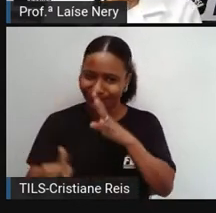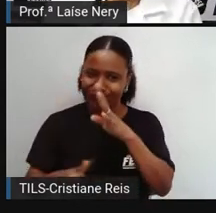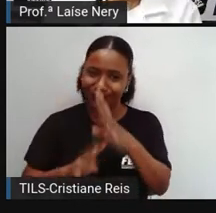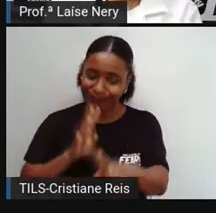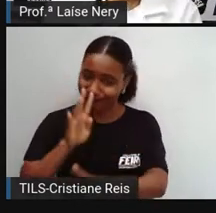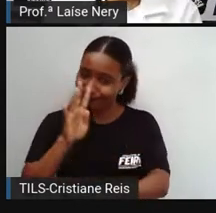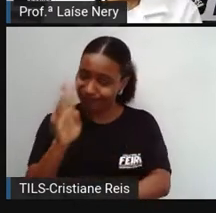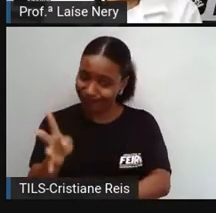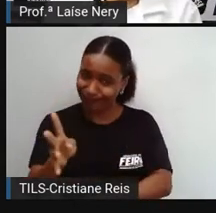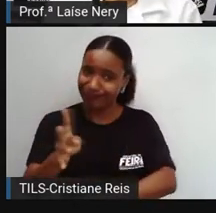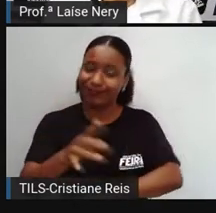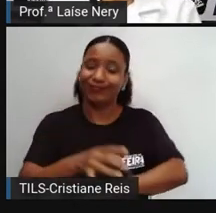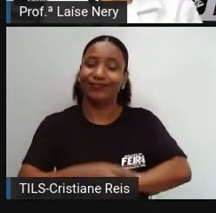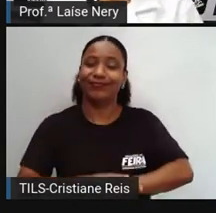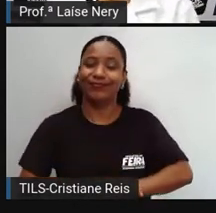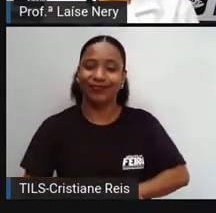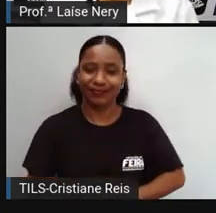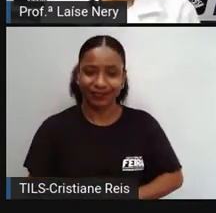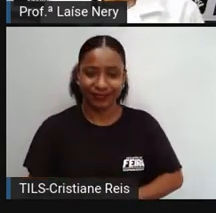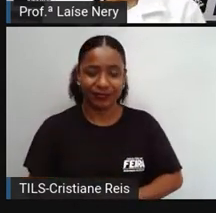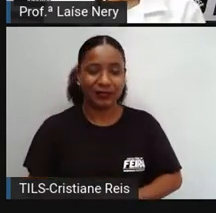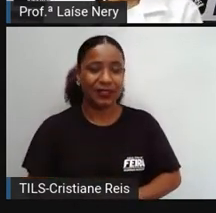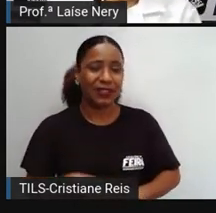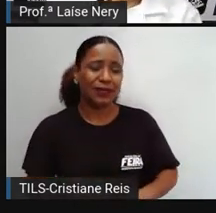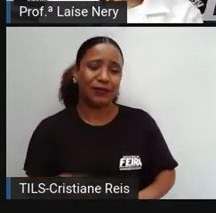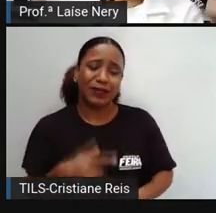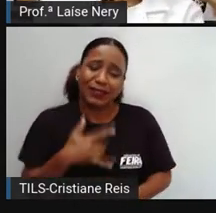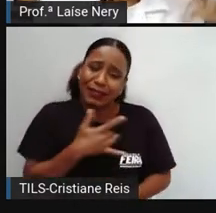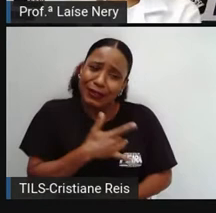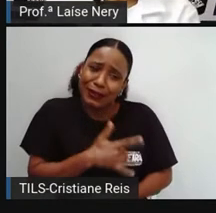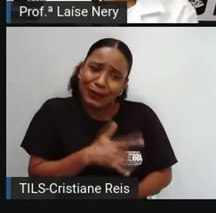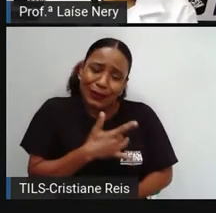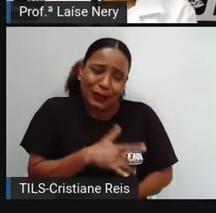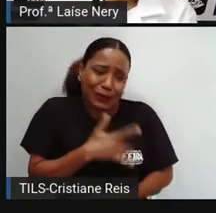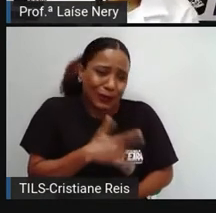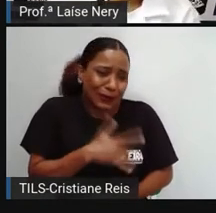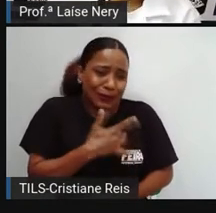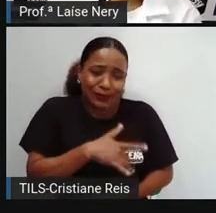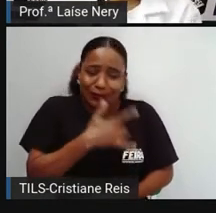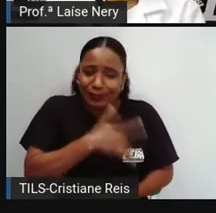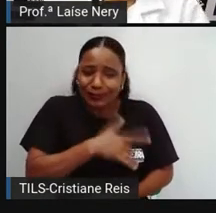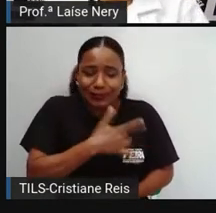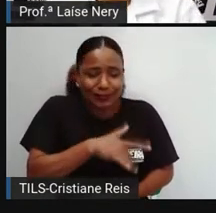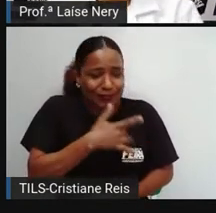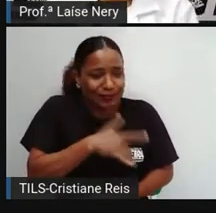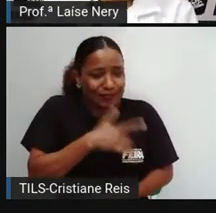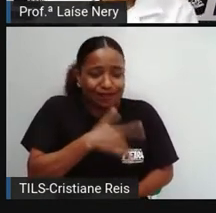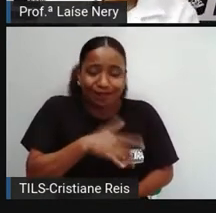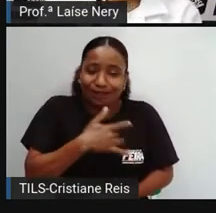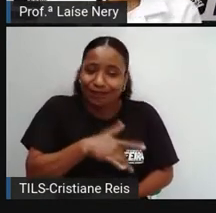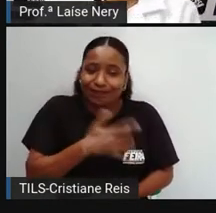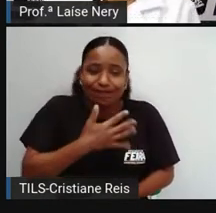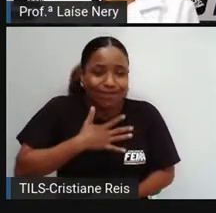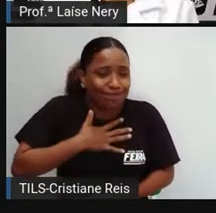auto-piedade, se achar sempre o coitadinho da história.